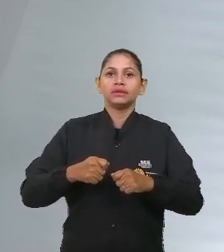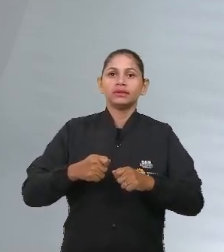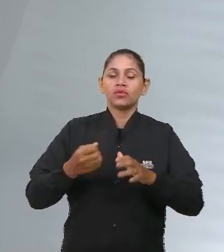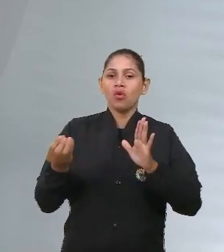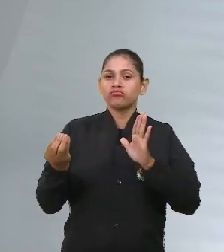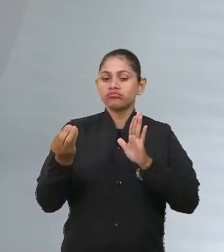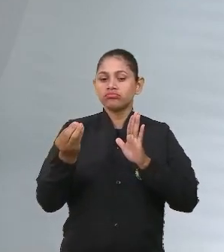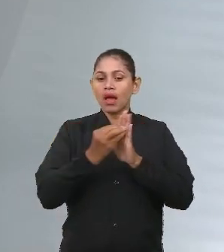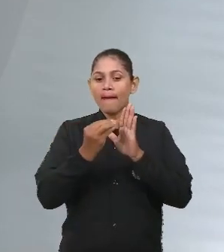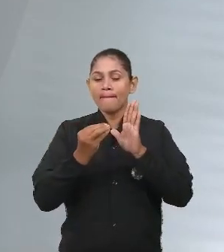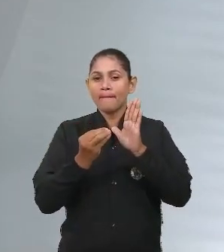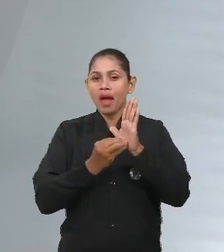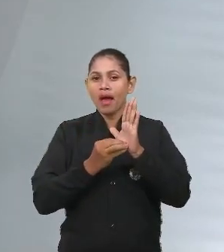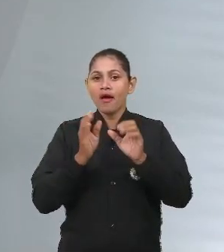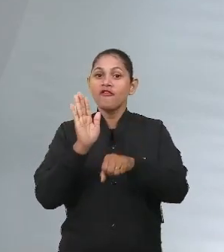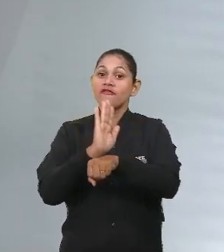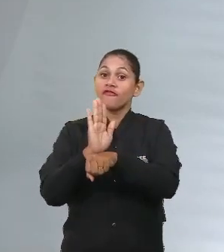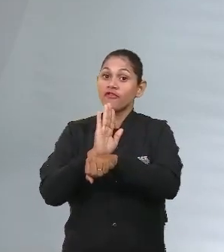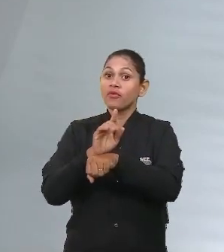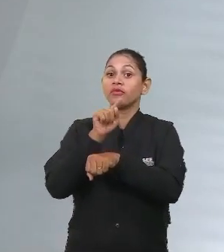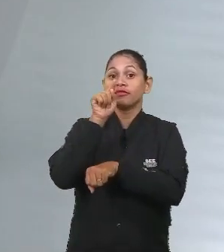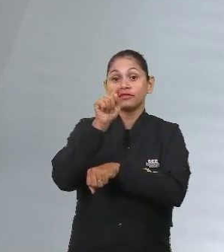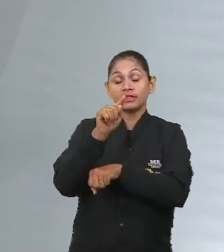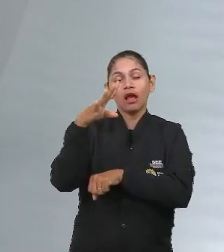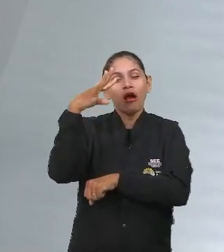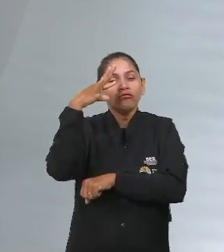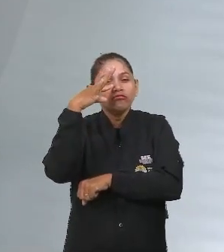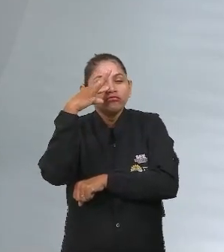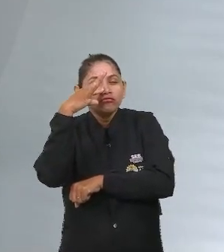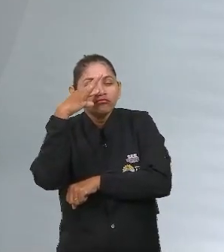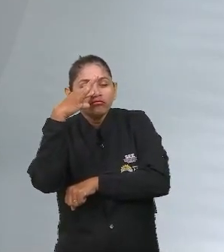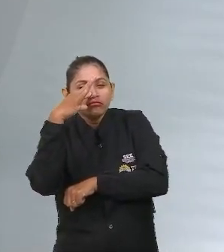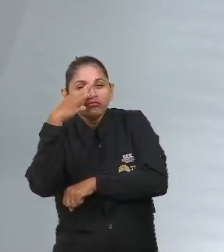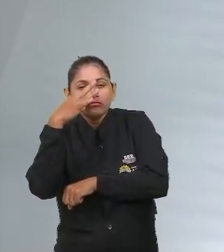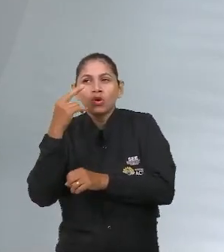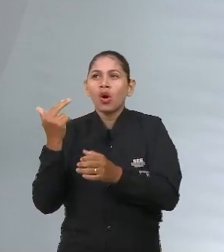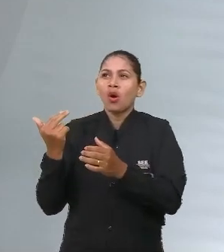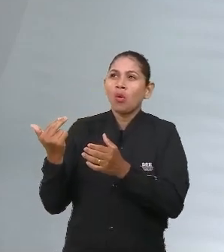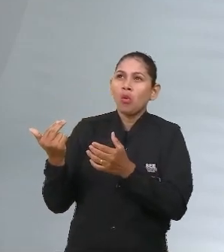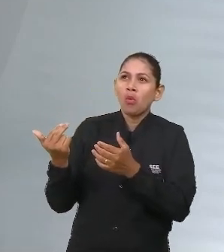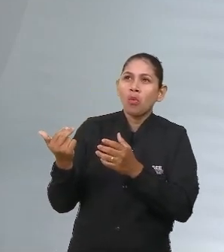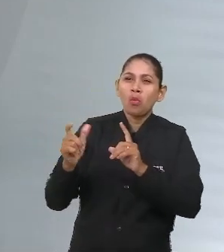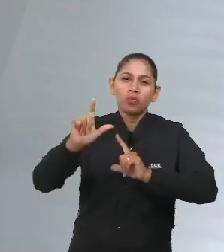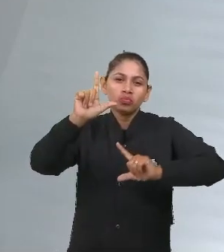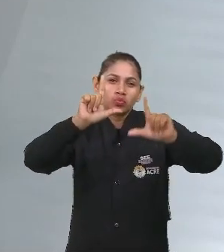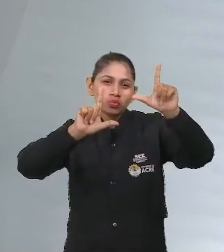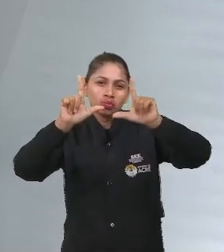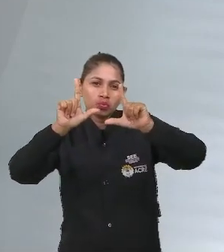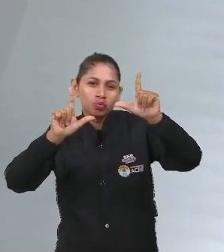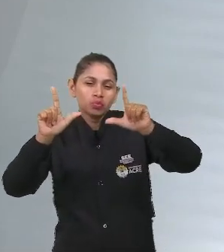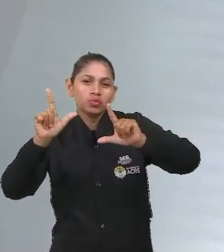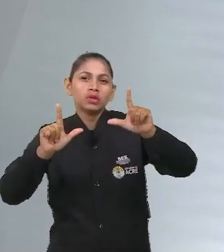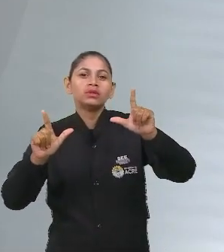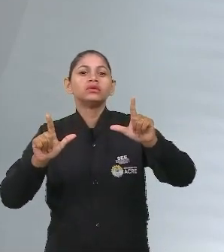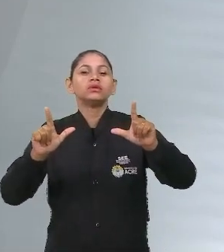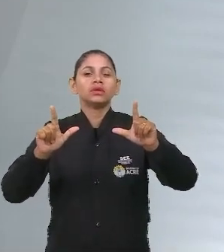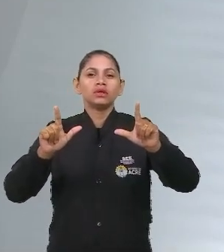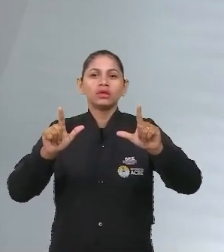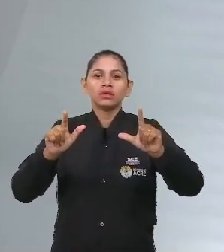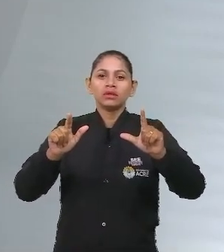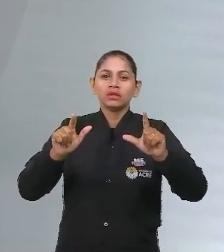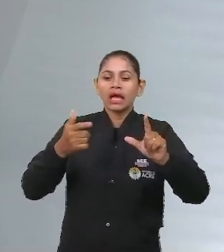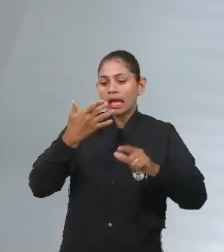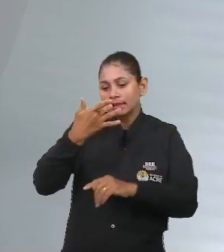assistiu ainda que uma animação ainda que um desenho a gente poderia até julgar que um desenho é infantil uma animação infantil